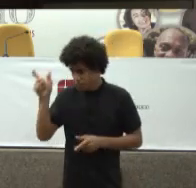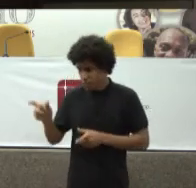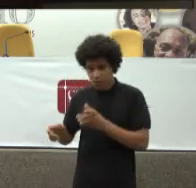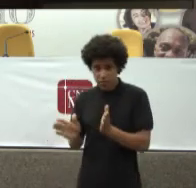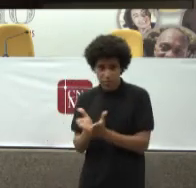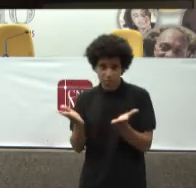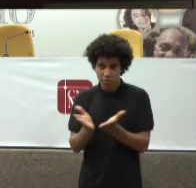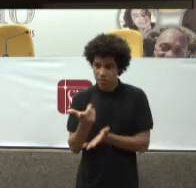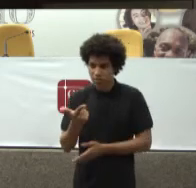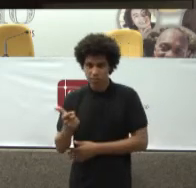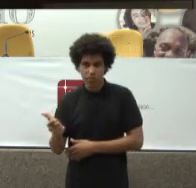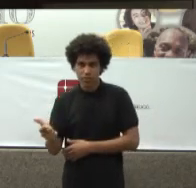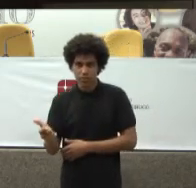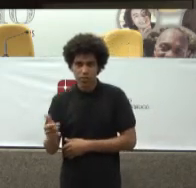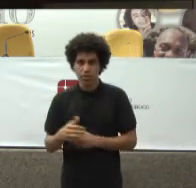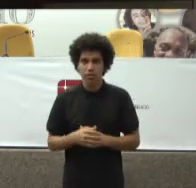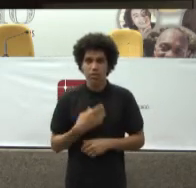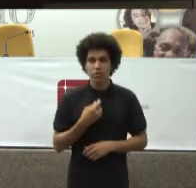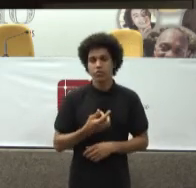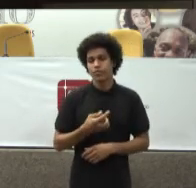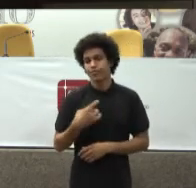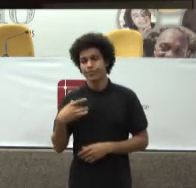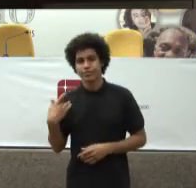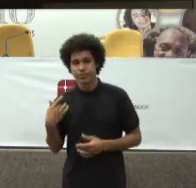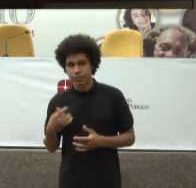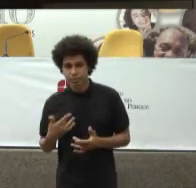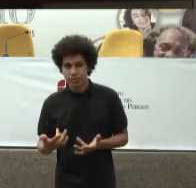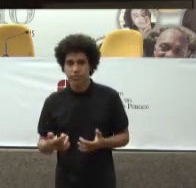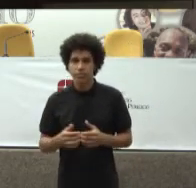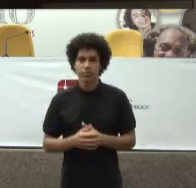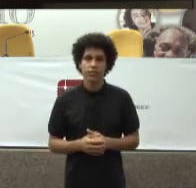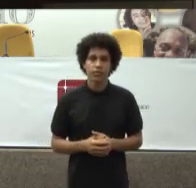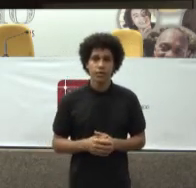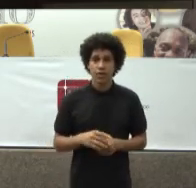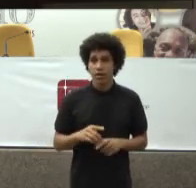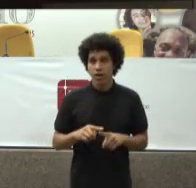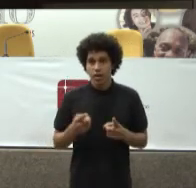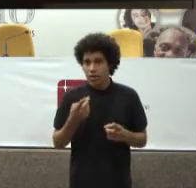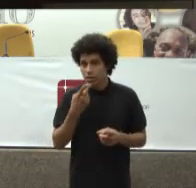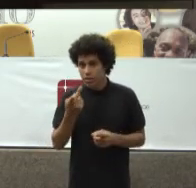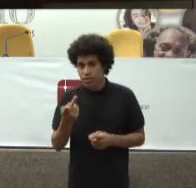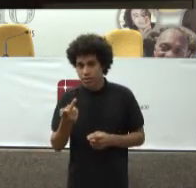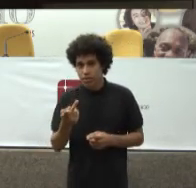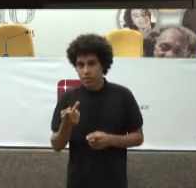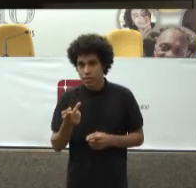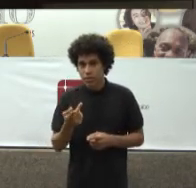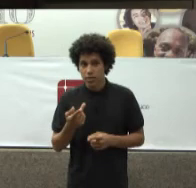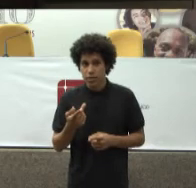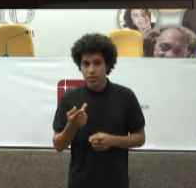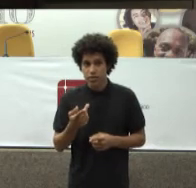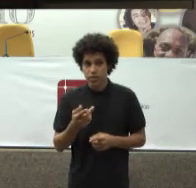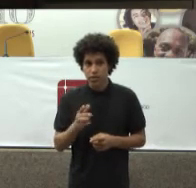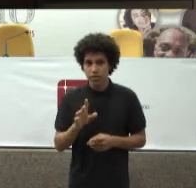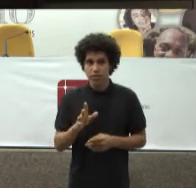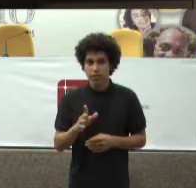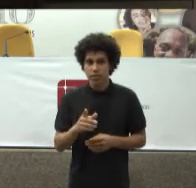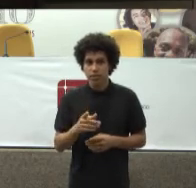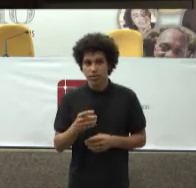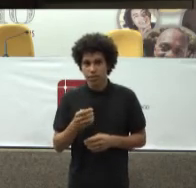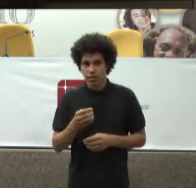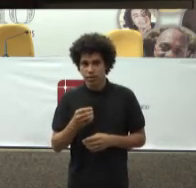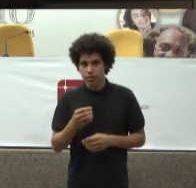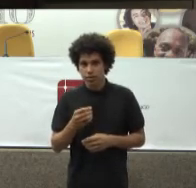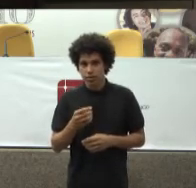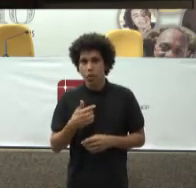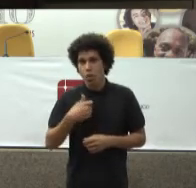judicializam também Que isso é um fenômeno de elite Aliás Sansan disse dizer Que judicialização É um fenômeno de elite Num país que